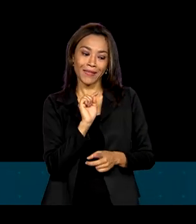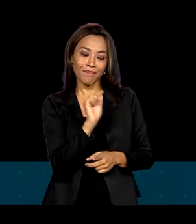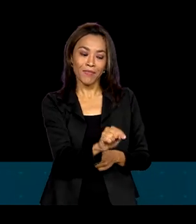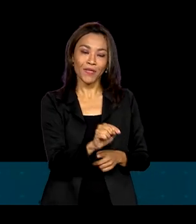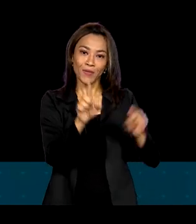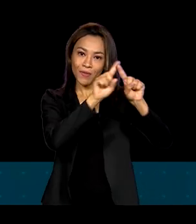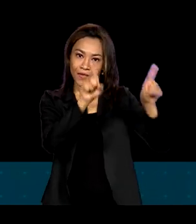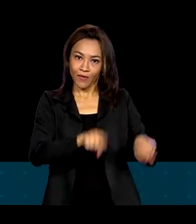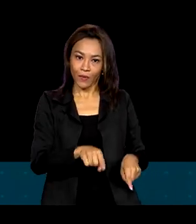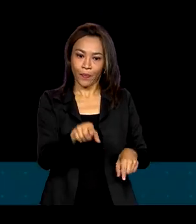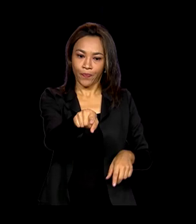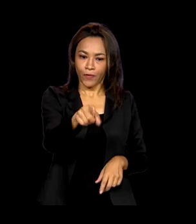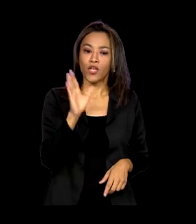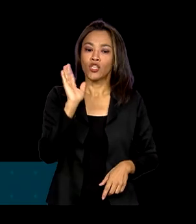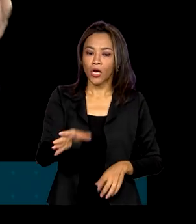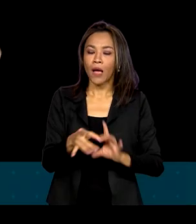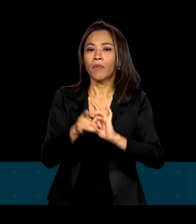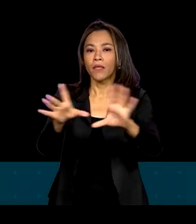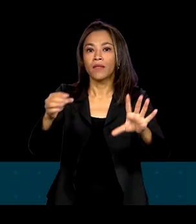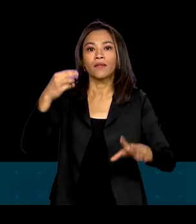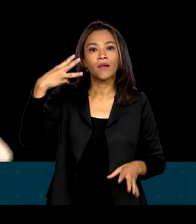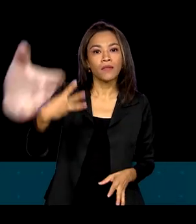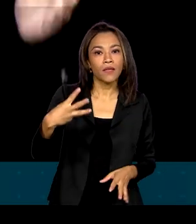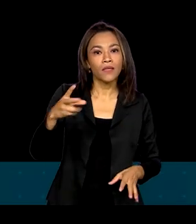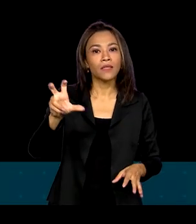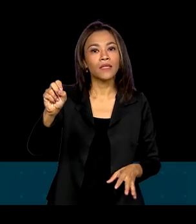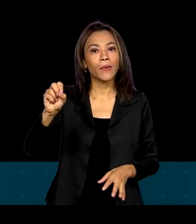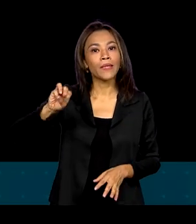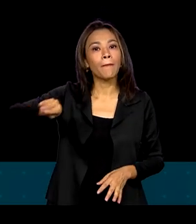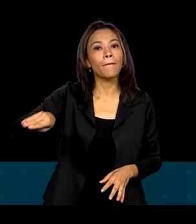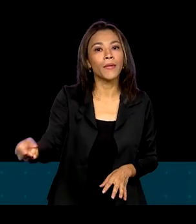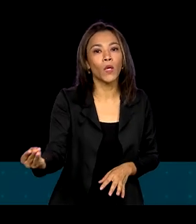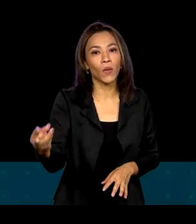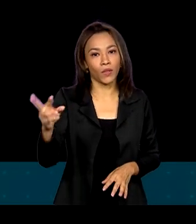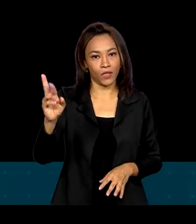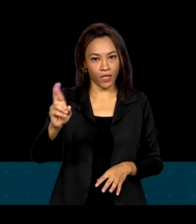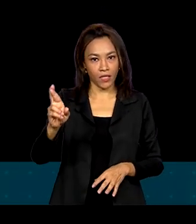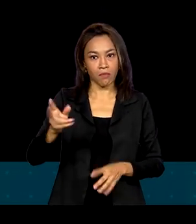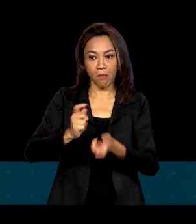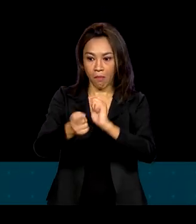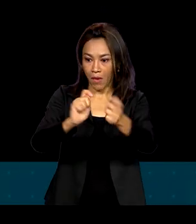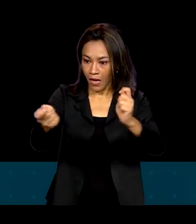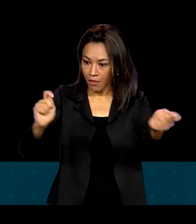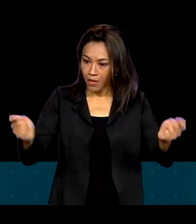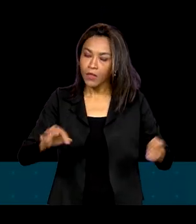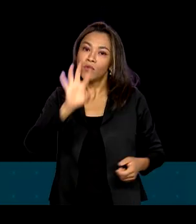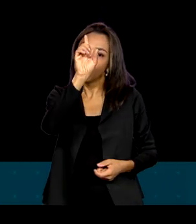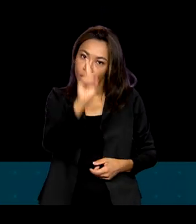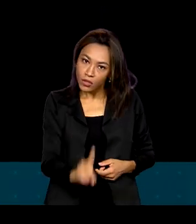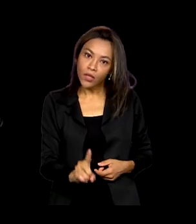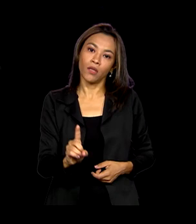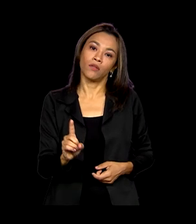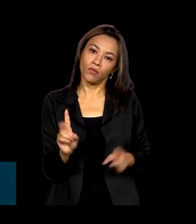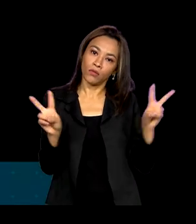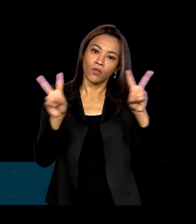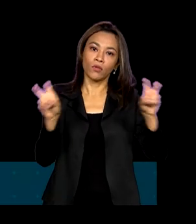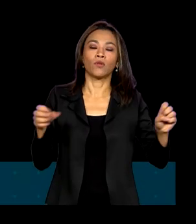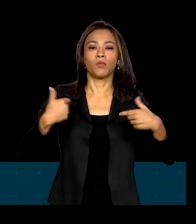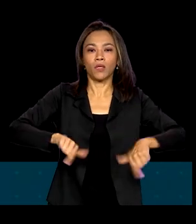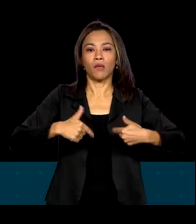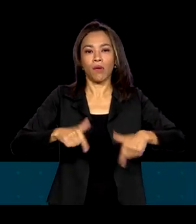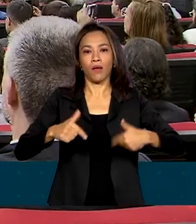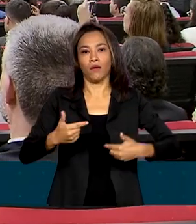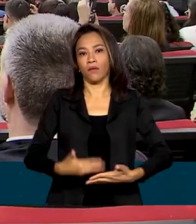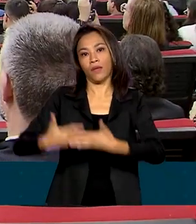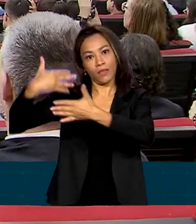A gente já autorizou, são 350 milhões de reais para pagamento de direitos trabalhistas e servidores públicos dos exercícios